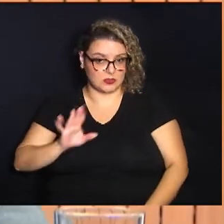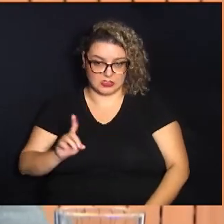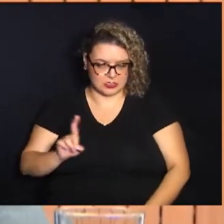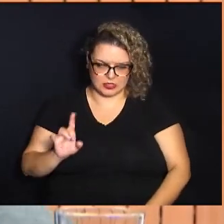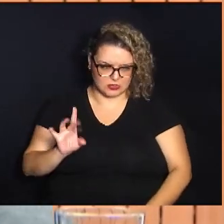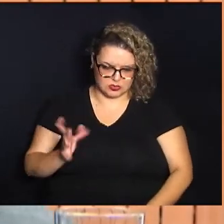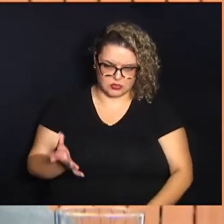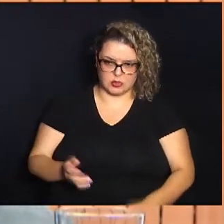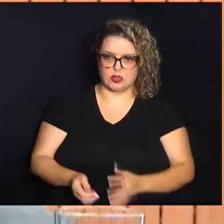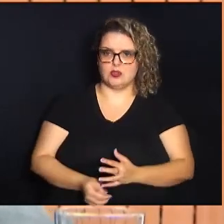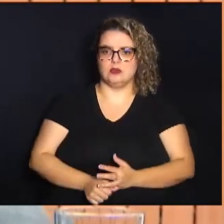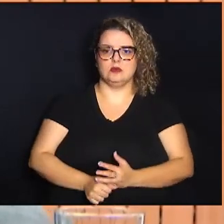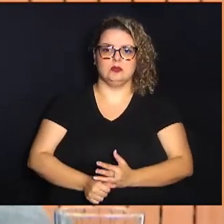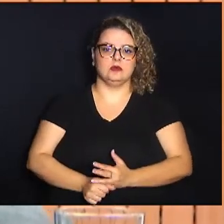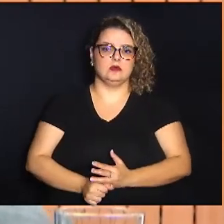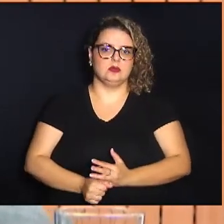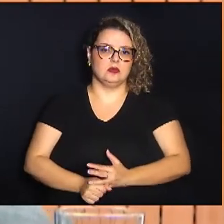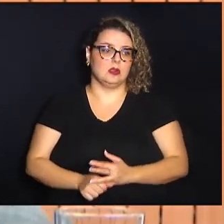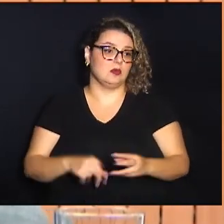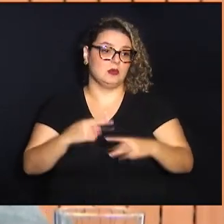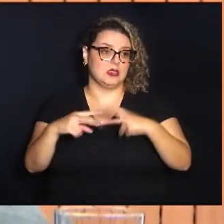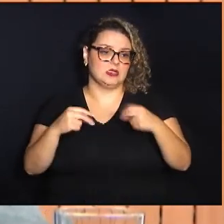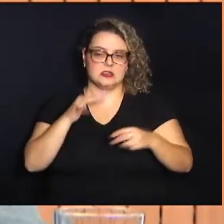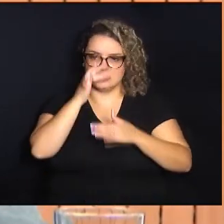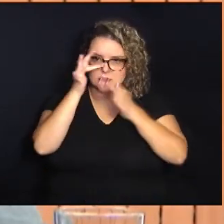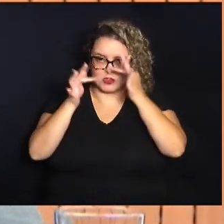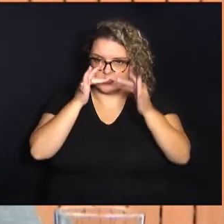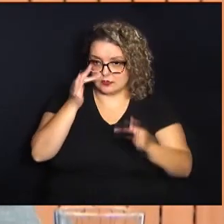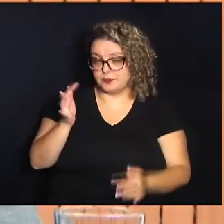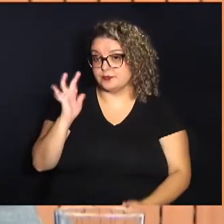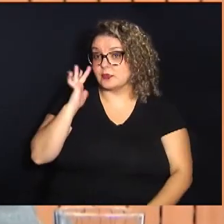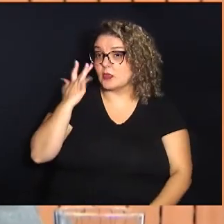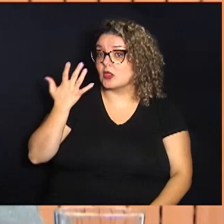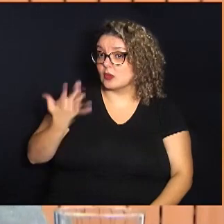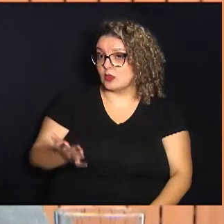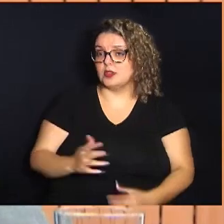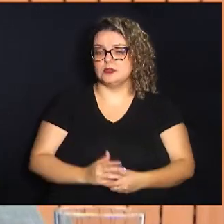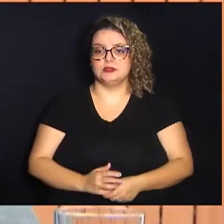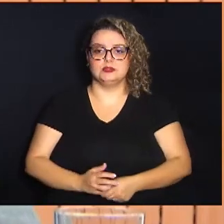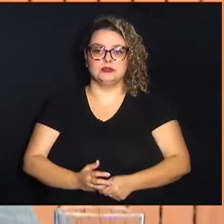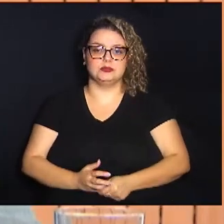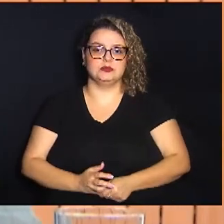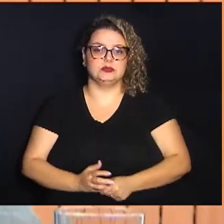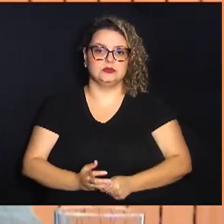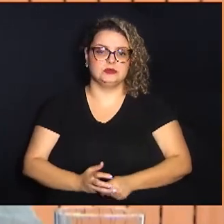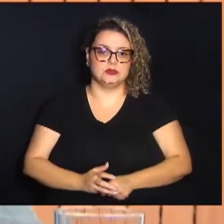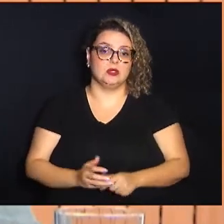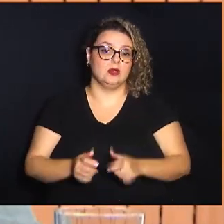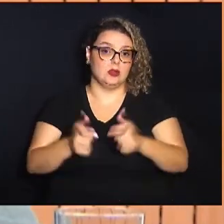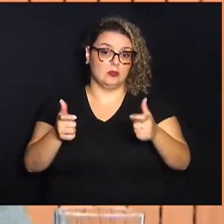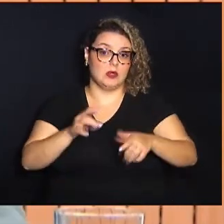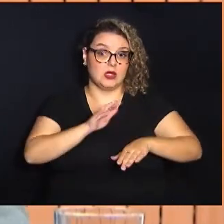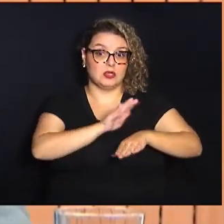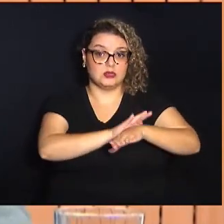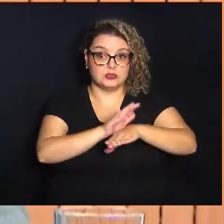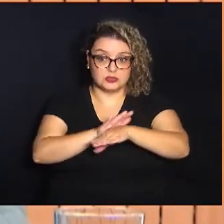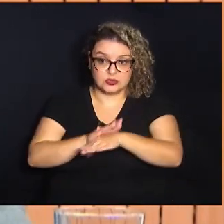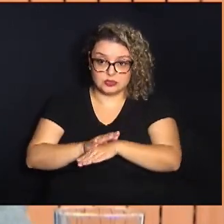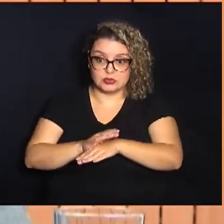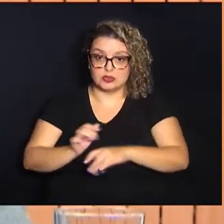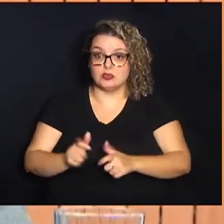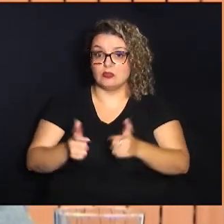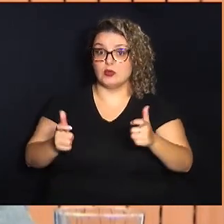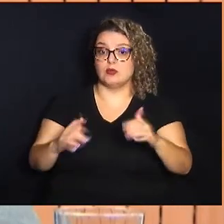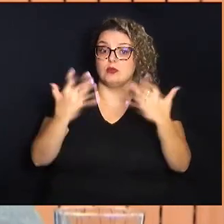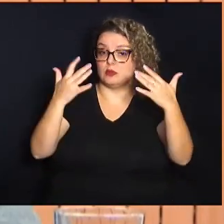referindo a presentes e flores. Eu acho que a maior contribuição e o maior parabéns que eu